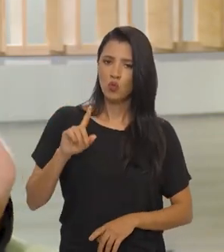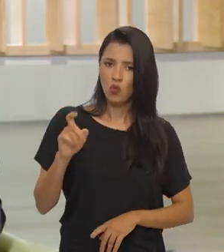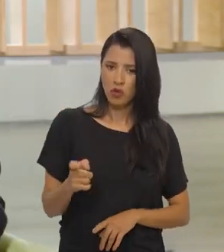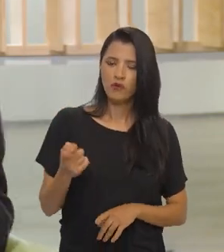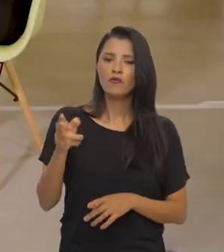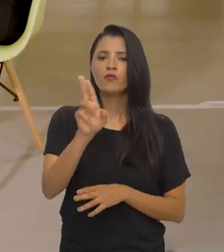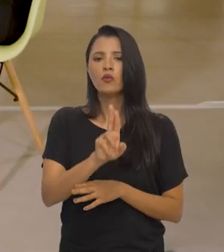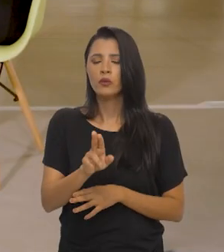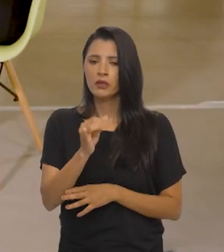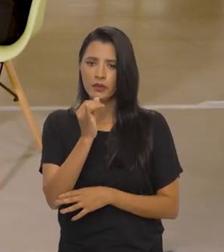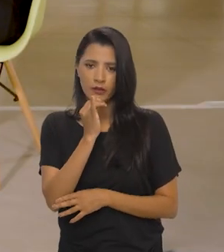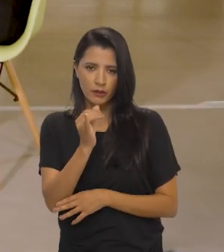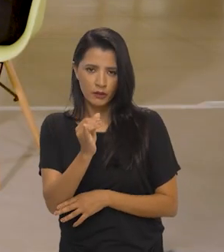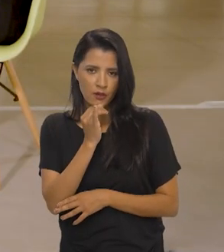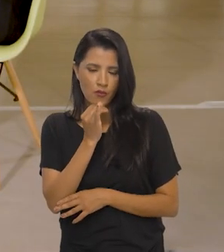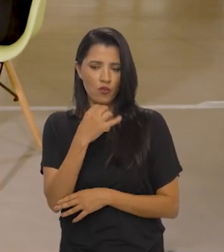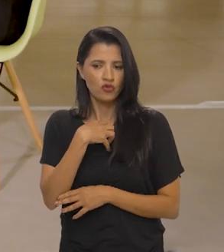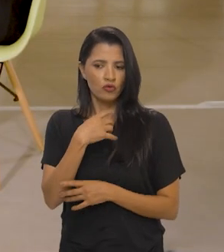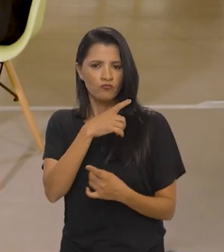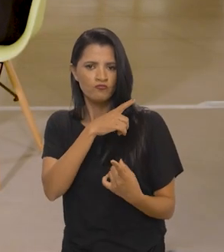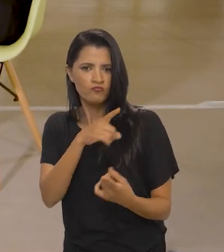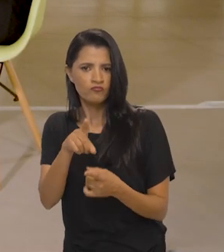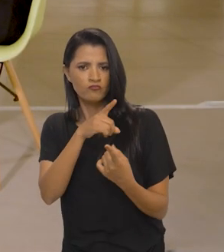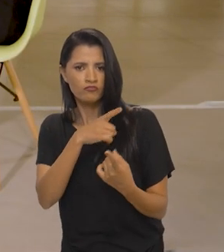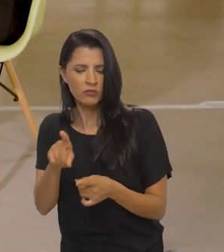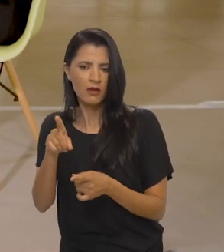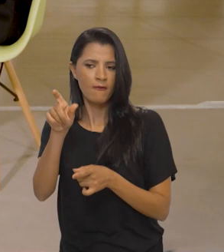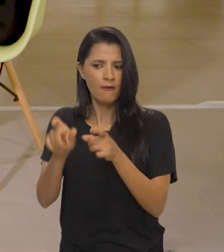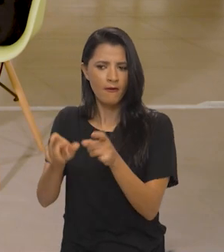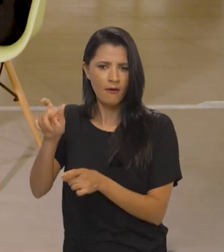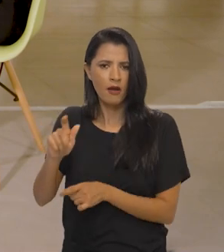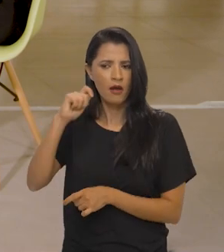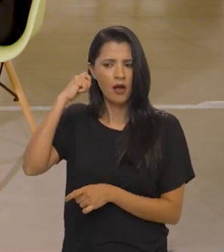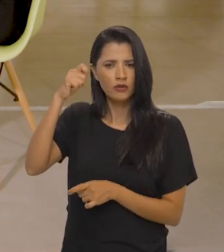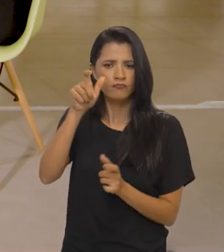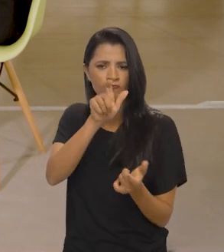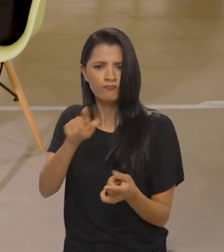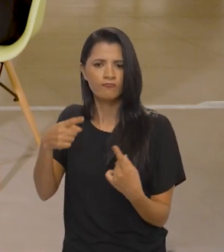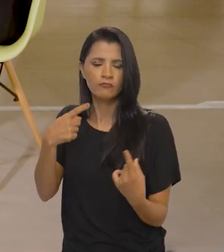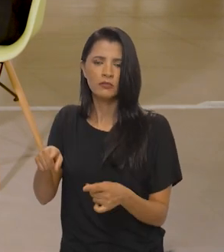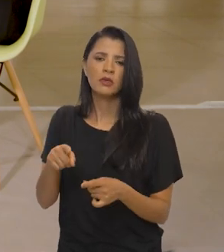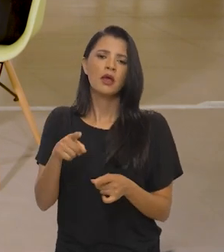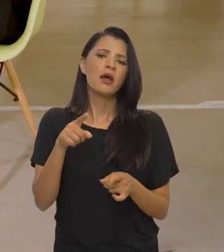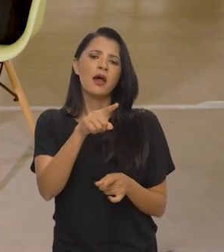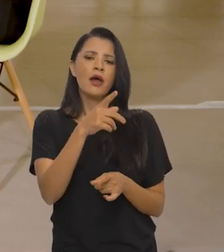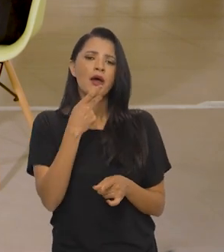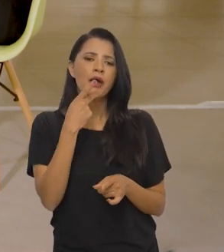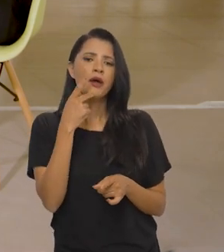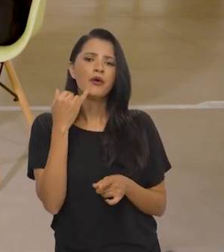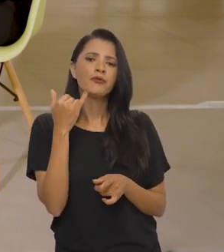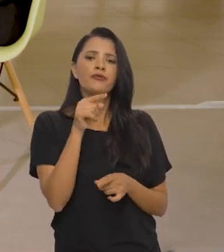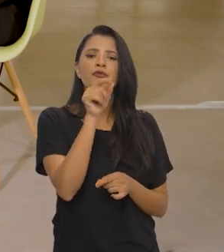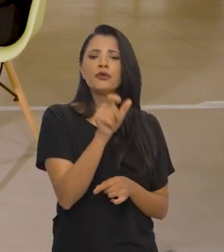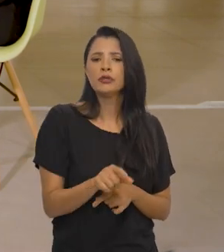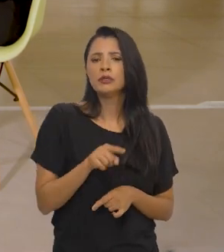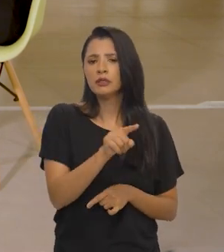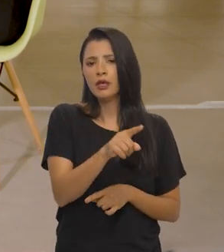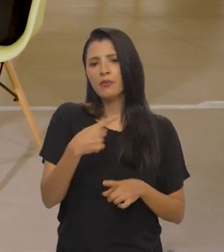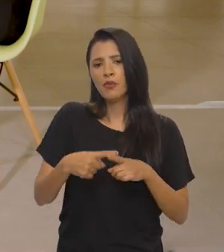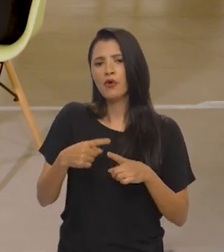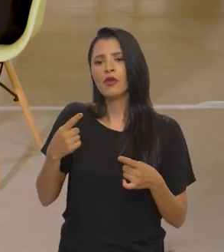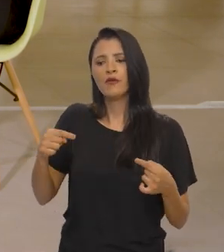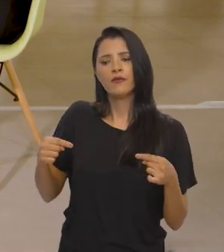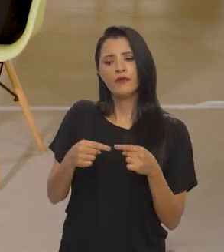governo passado, foi usado, por exemplo, como uma maneira de atacar artistas. Ou seja... você porque você é